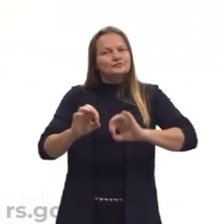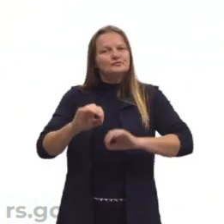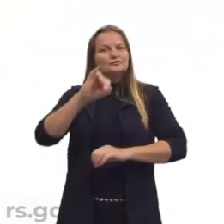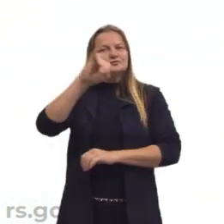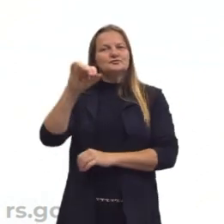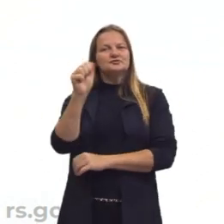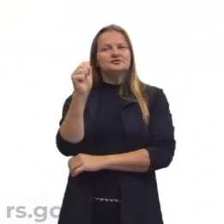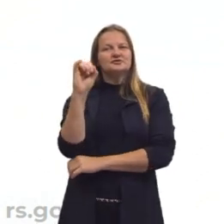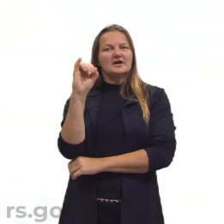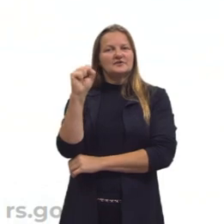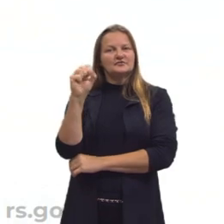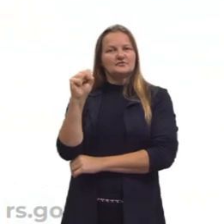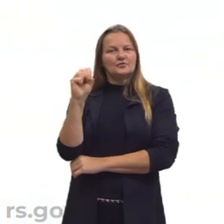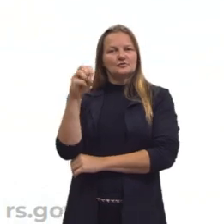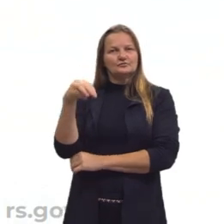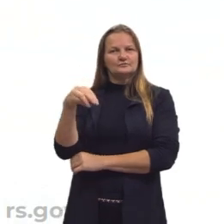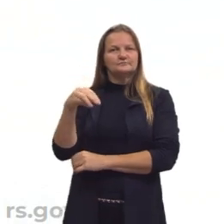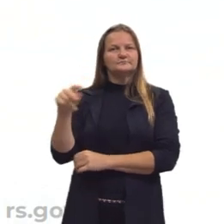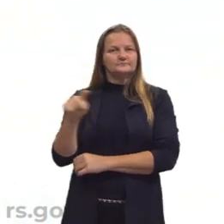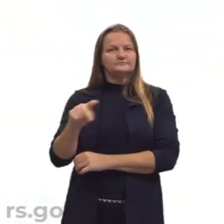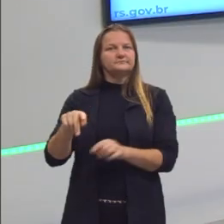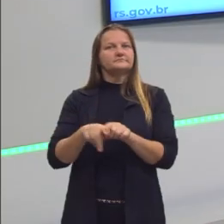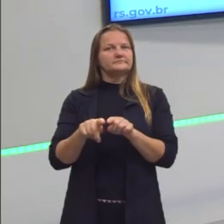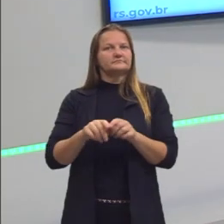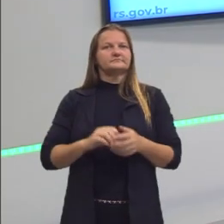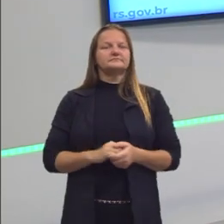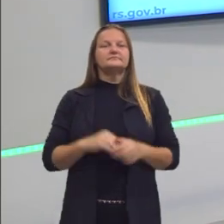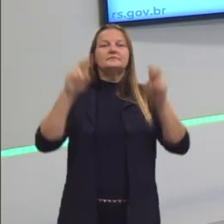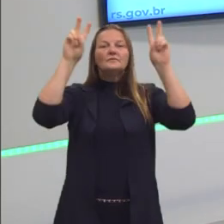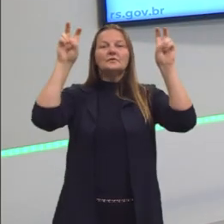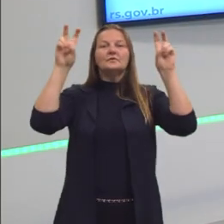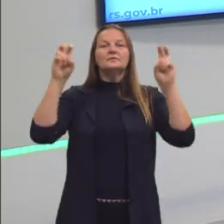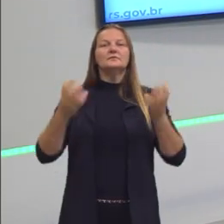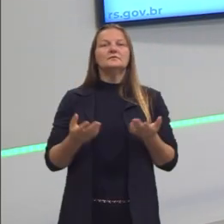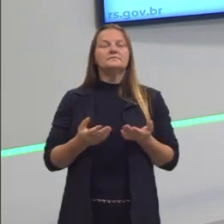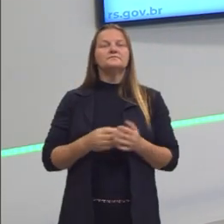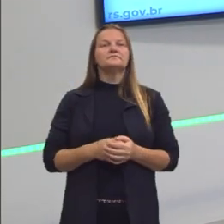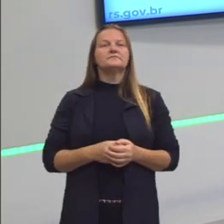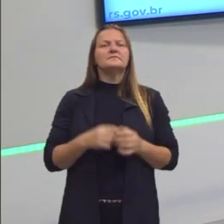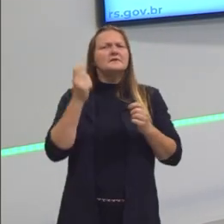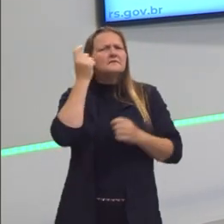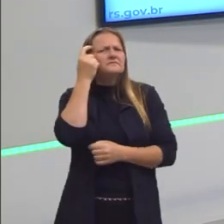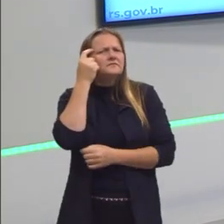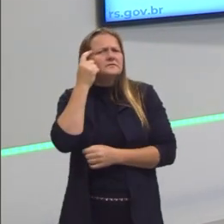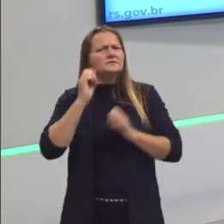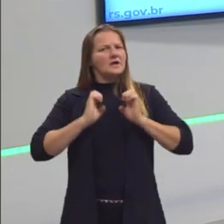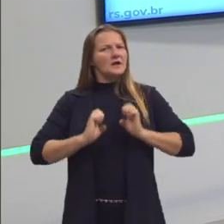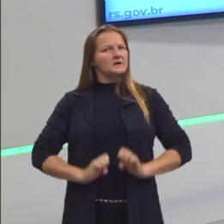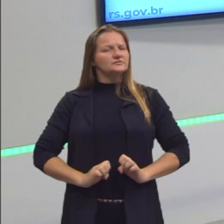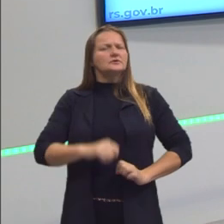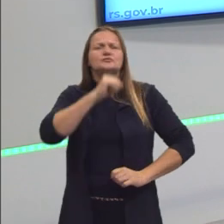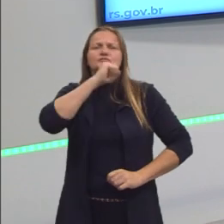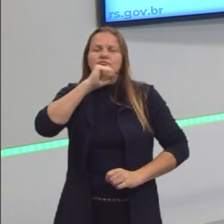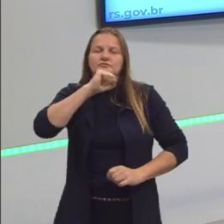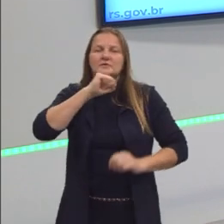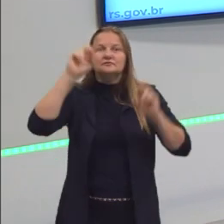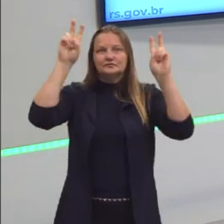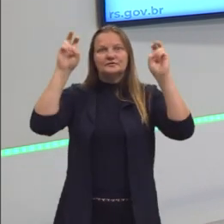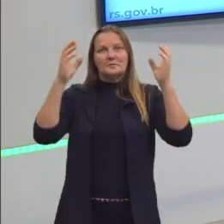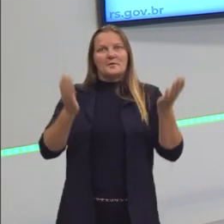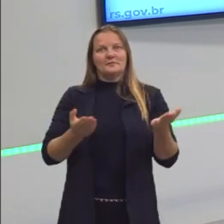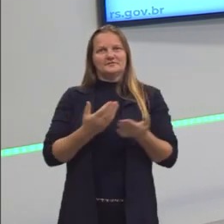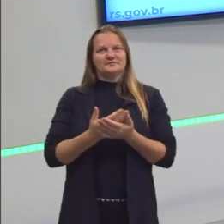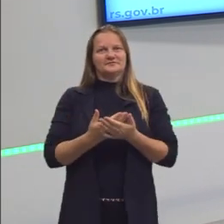Jaysson Paulo. O tema de hoje é sobre reflexões éticas na antiguidade. Vamos